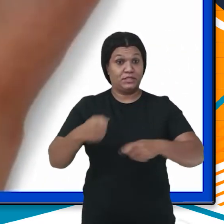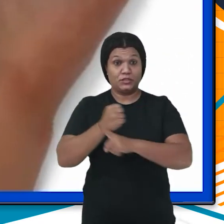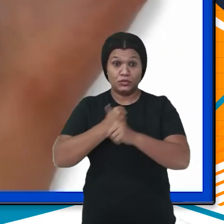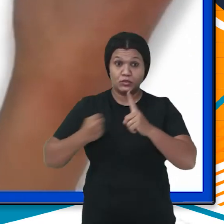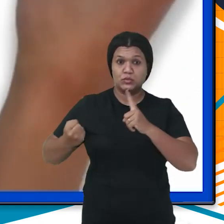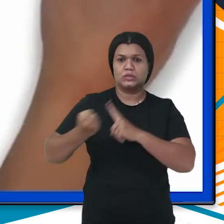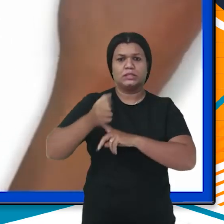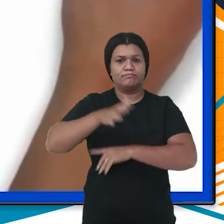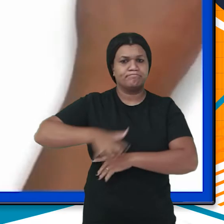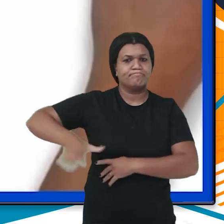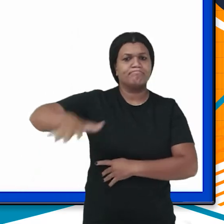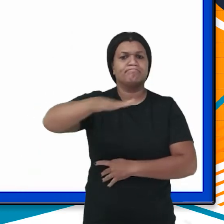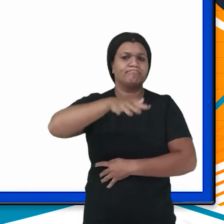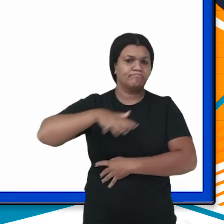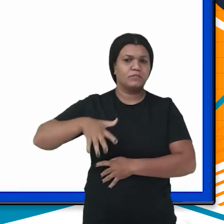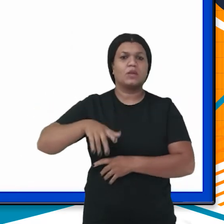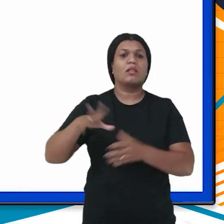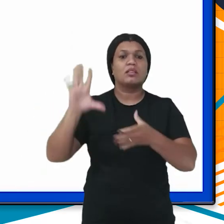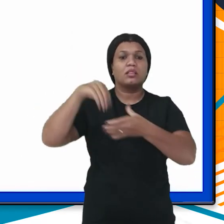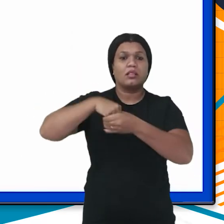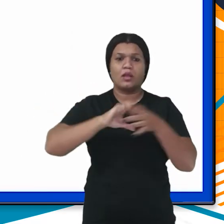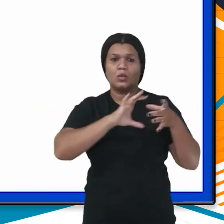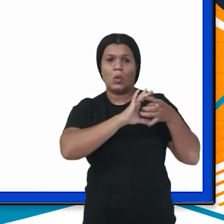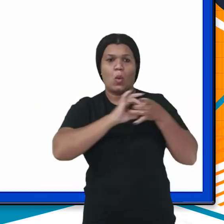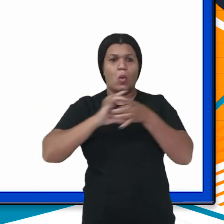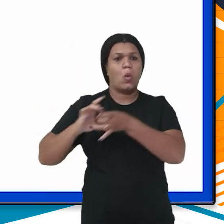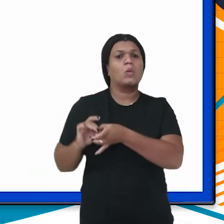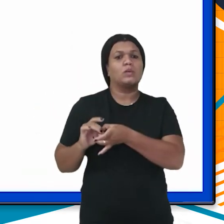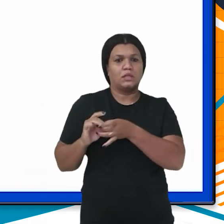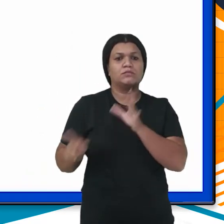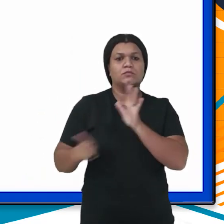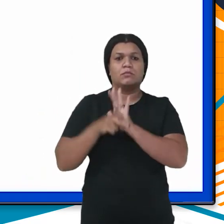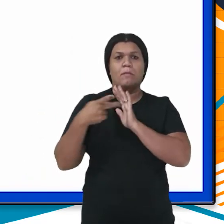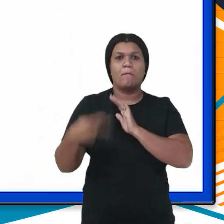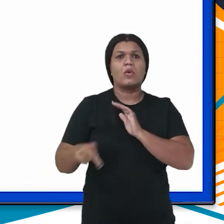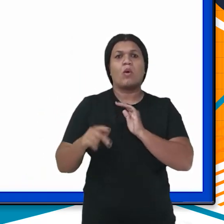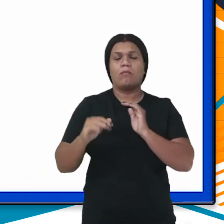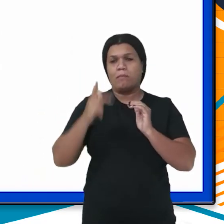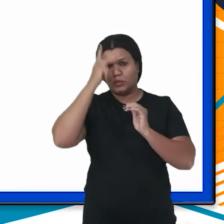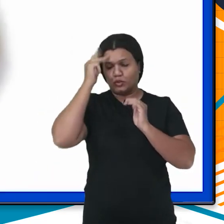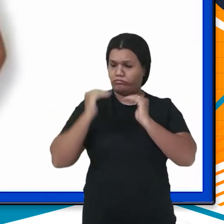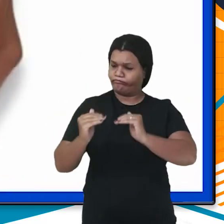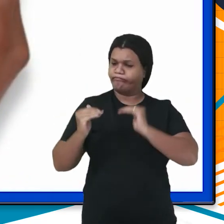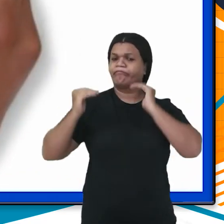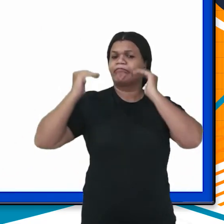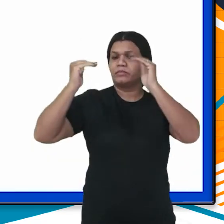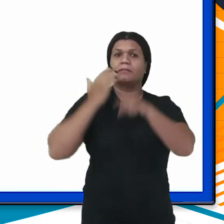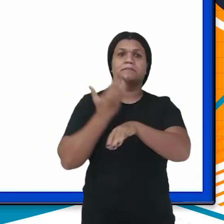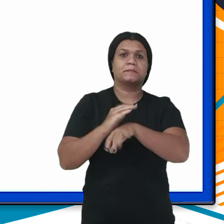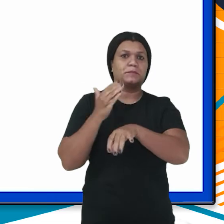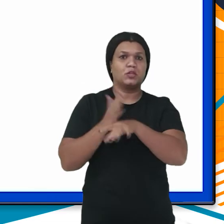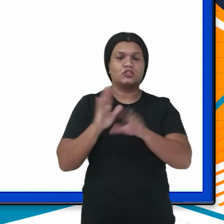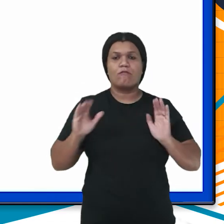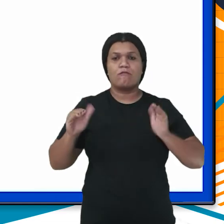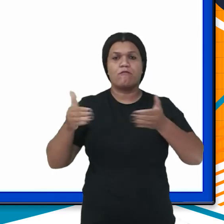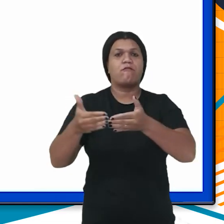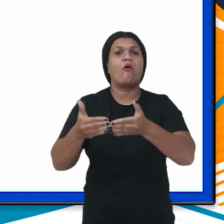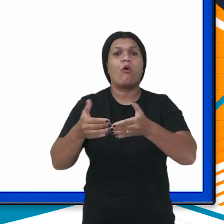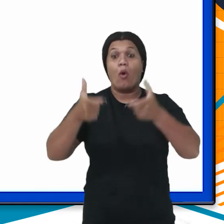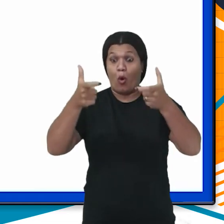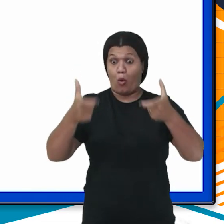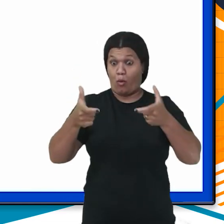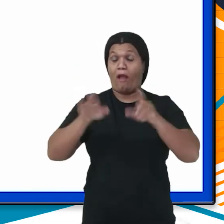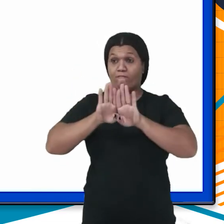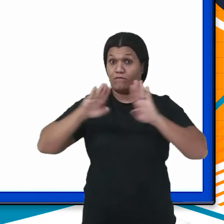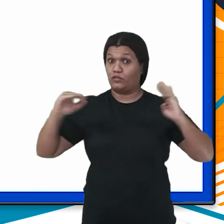climática, dentro de um contexto elitista, para ser praticada exclusivamente em ambientes fechados,